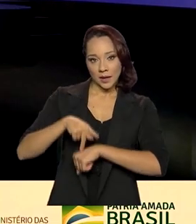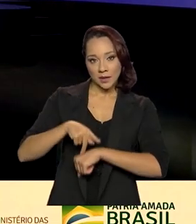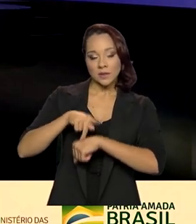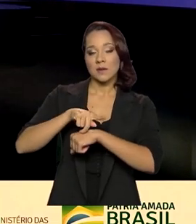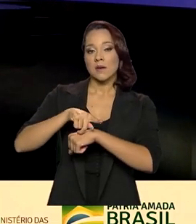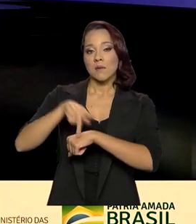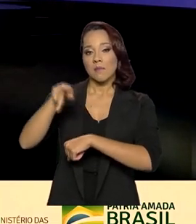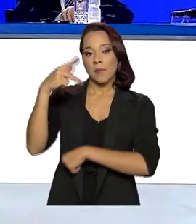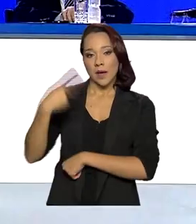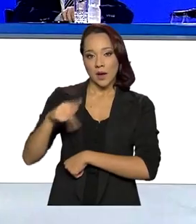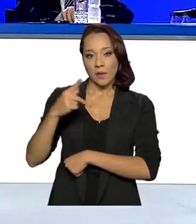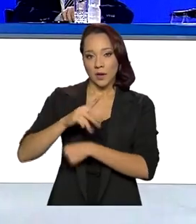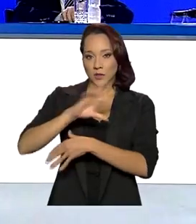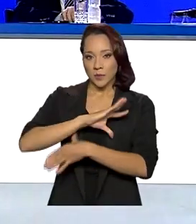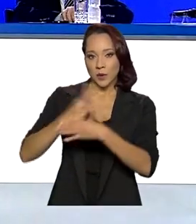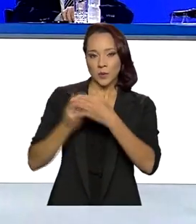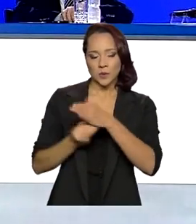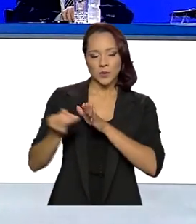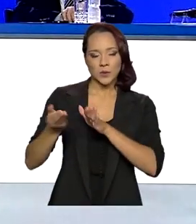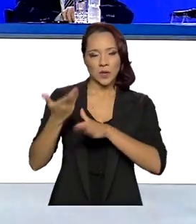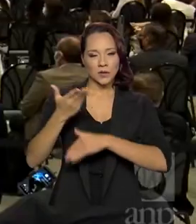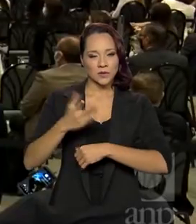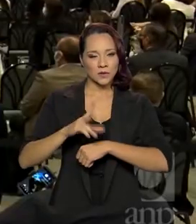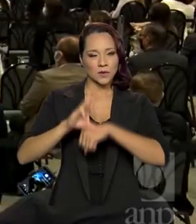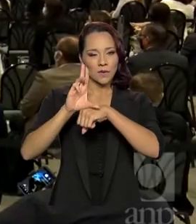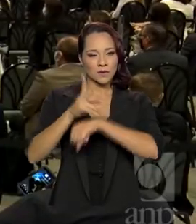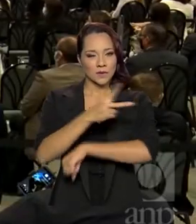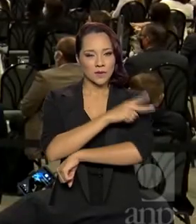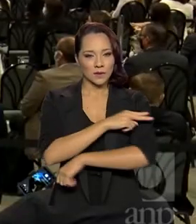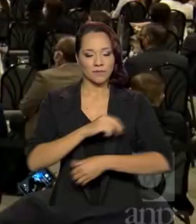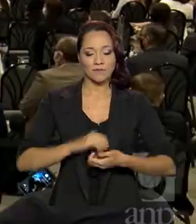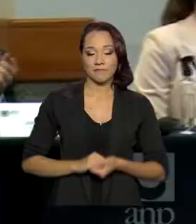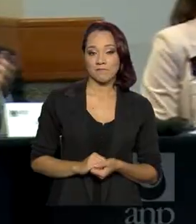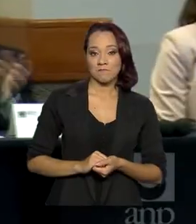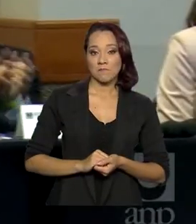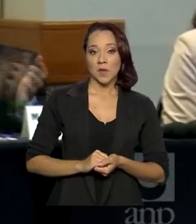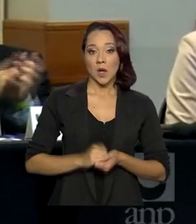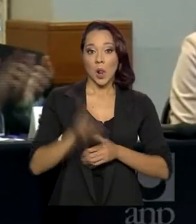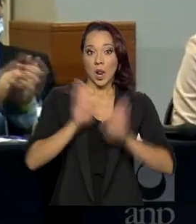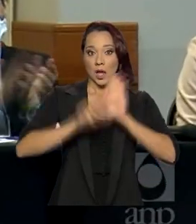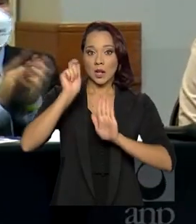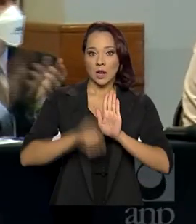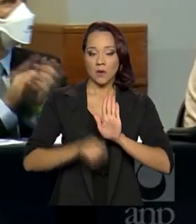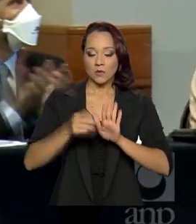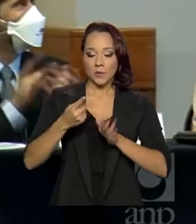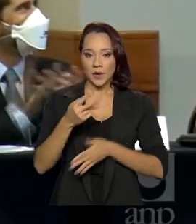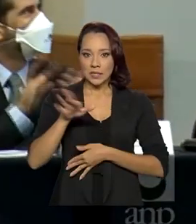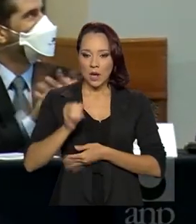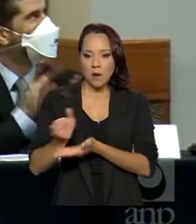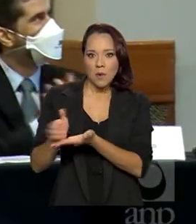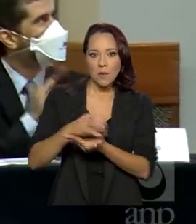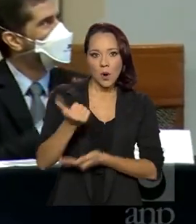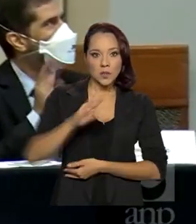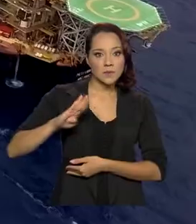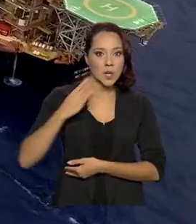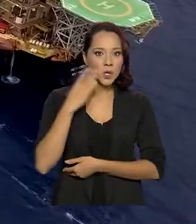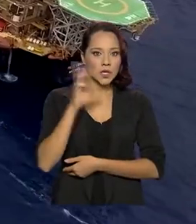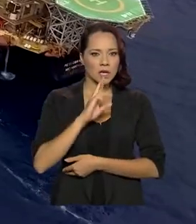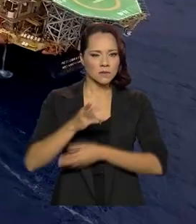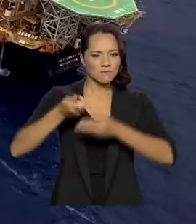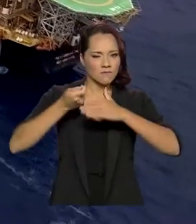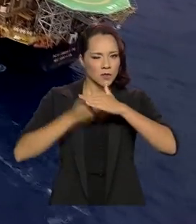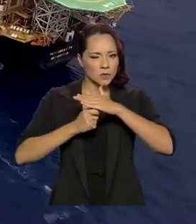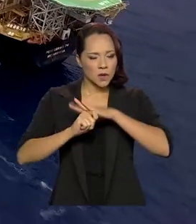cúpula virtual dos chefes de Estado. Leilão do pré-sal arrecada 11 bilhões de reais. Investimentos na